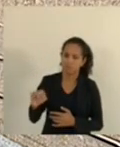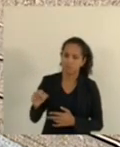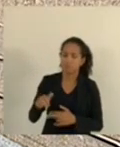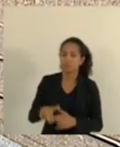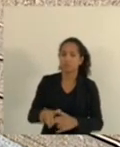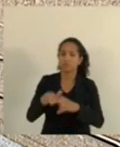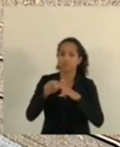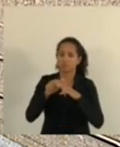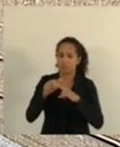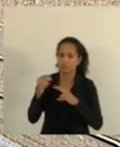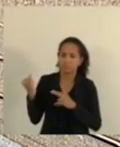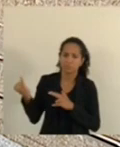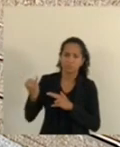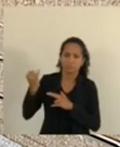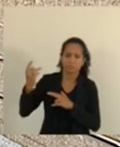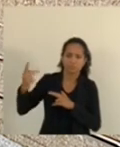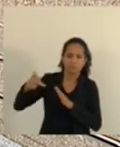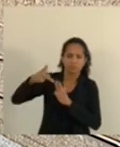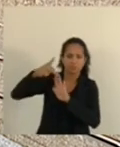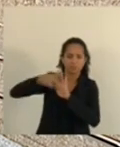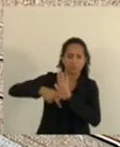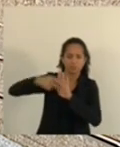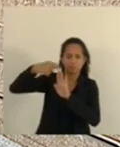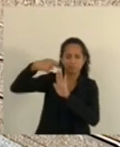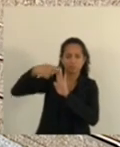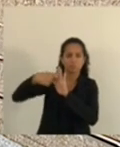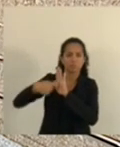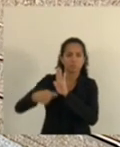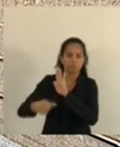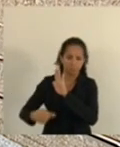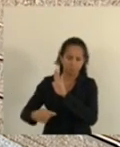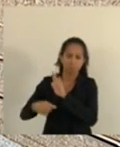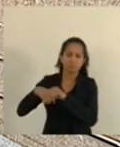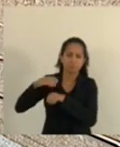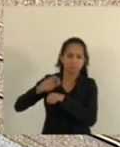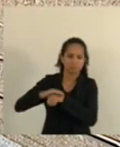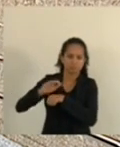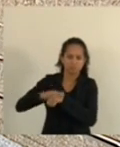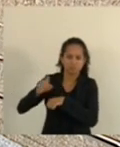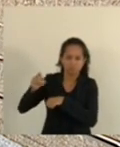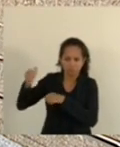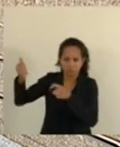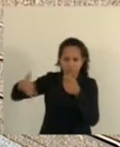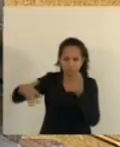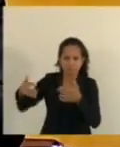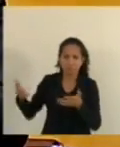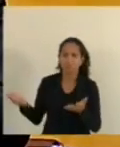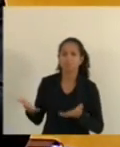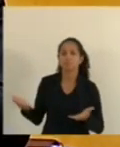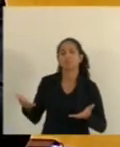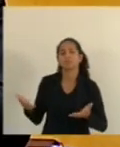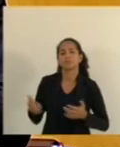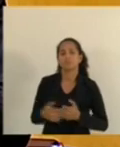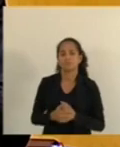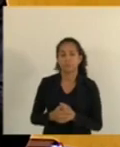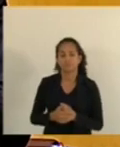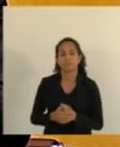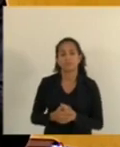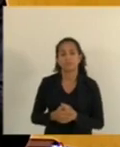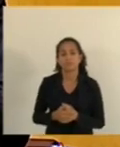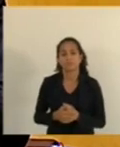importância Pela Pelo Esse importante Projeto Que o senhor encaminhou Aqui Nessa Casa de Leis